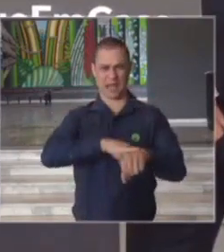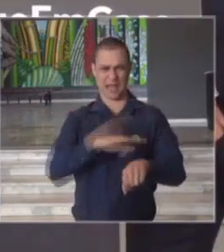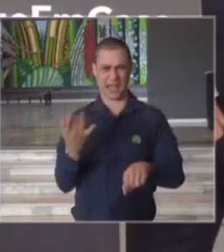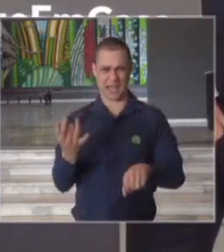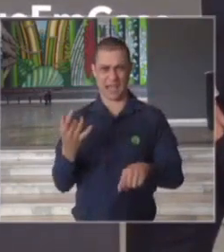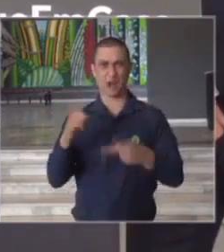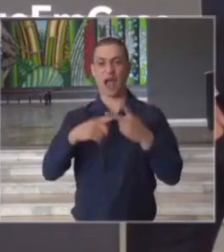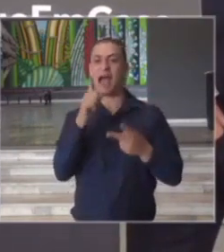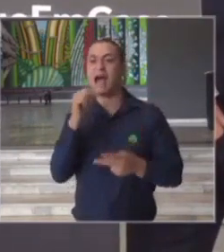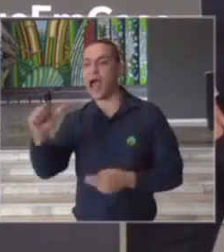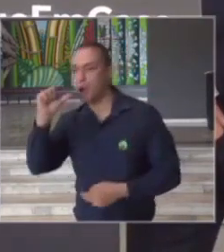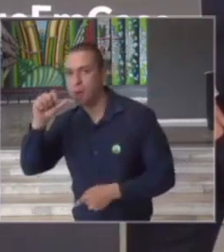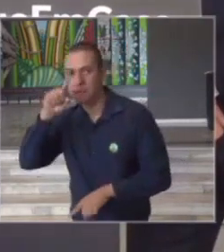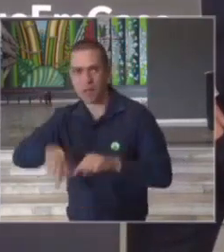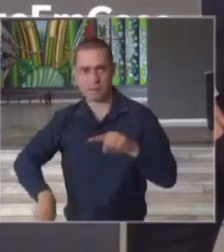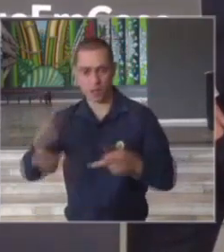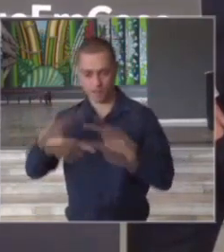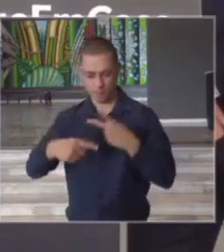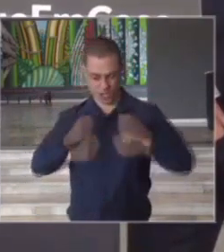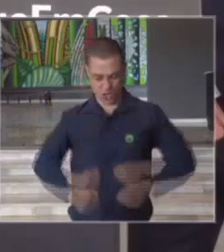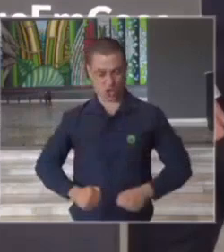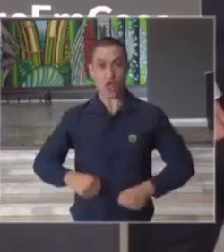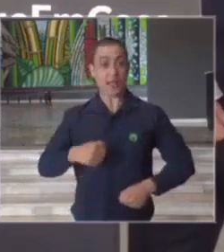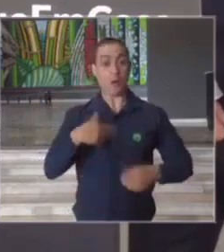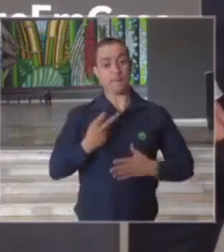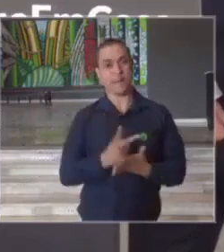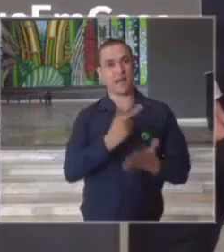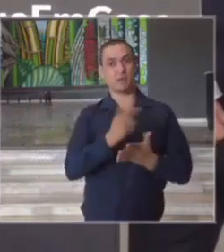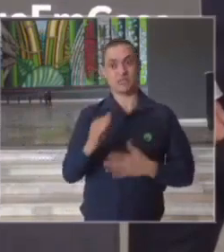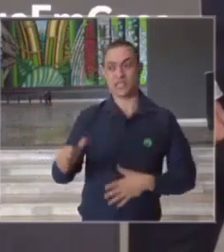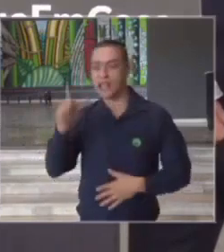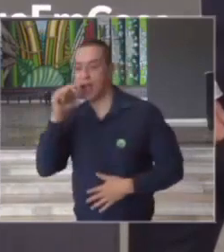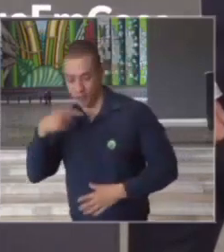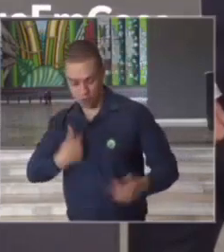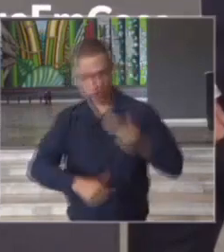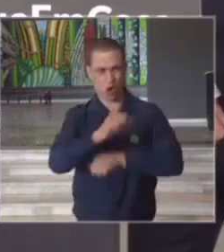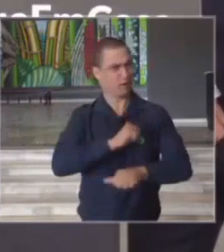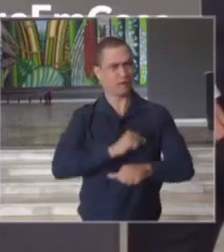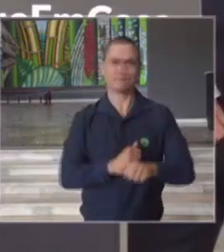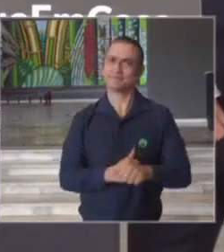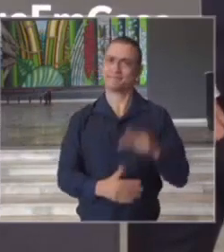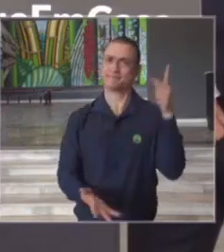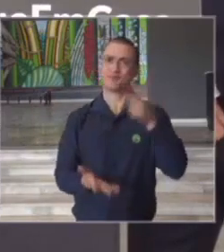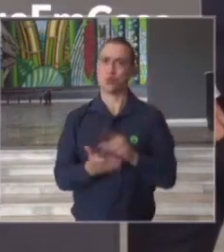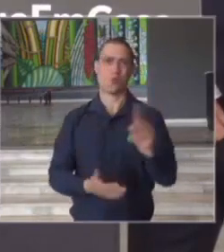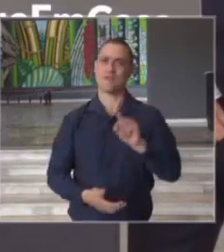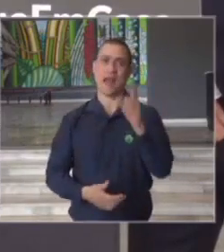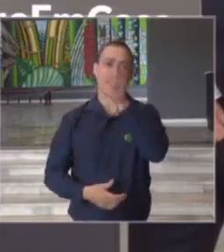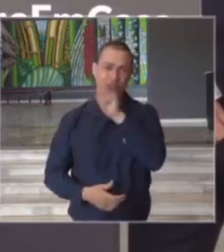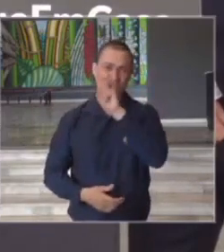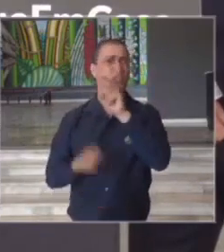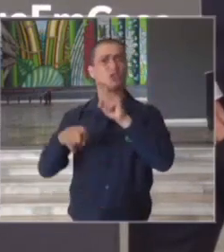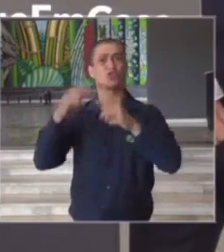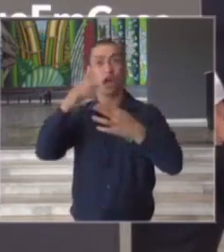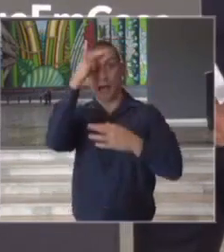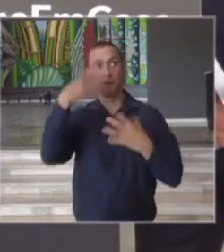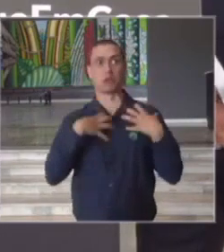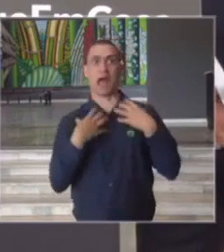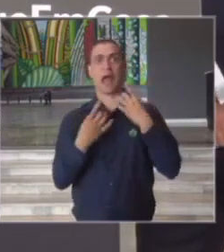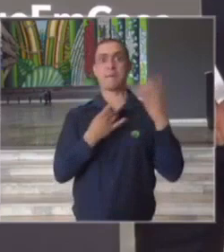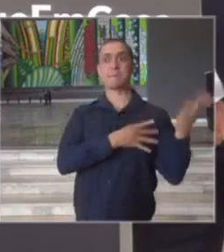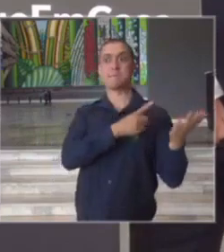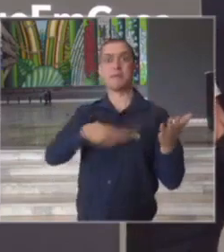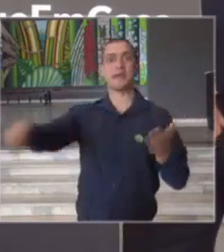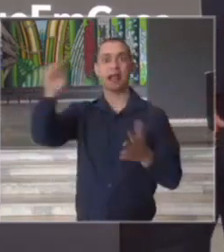toalete de beber água porque não tem troca de equipamento é uma afirmação infundada não colabora traz insegurança